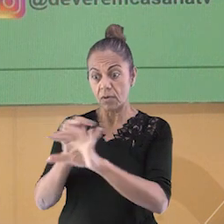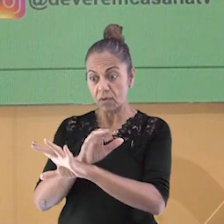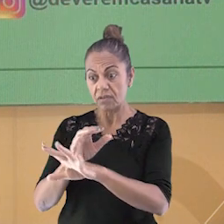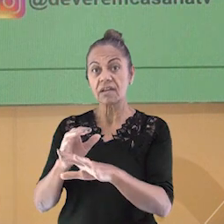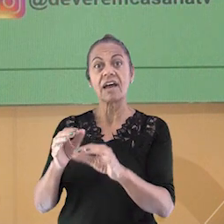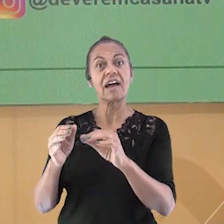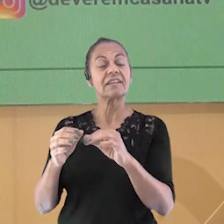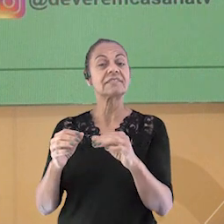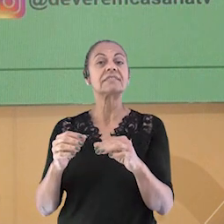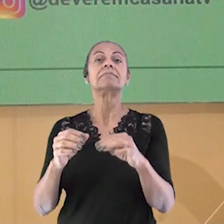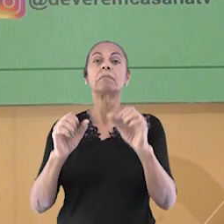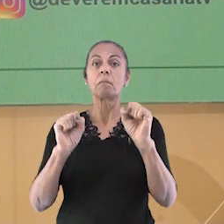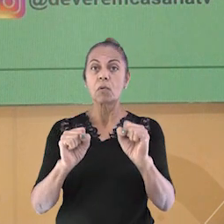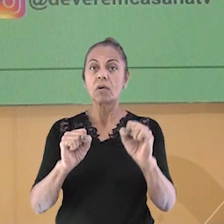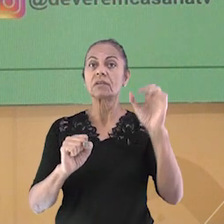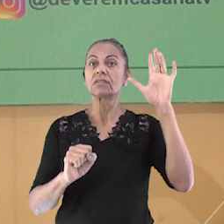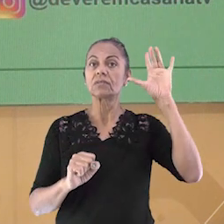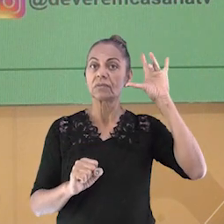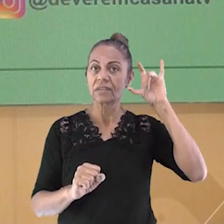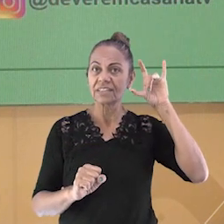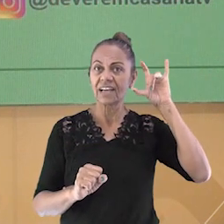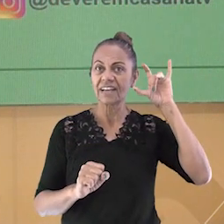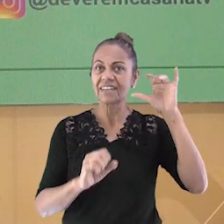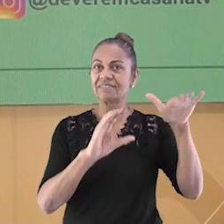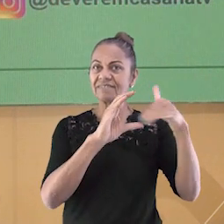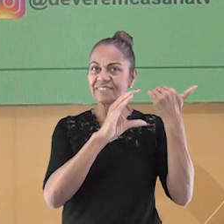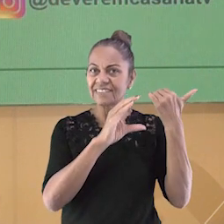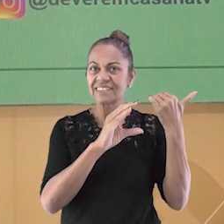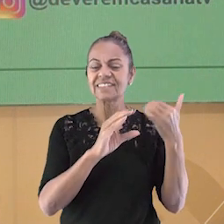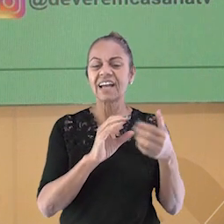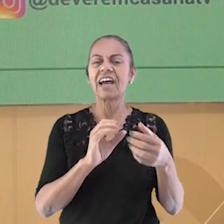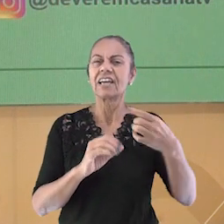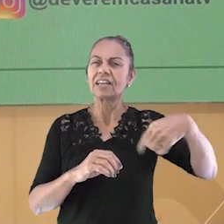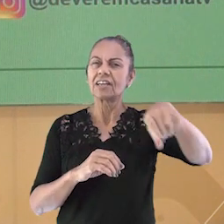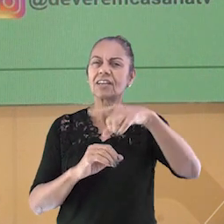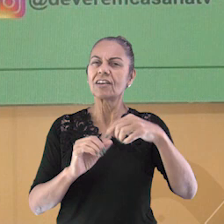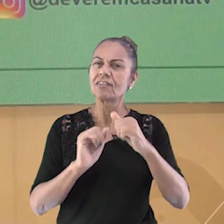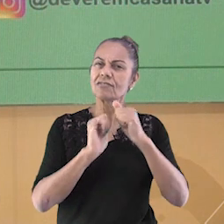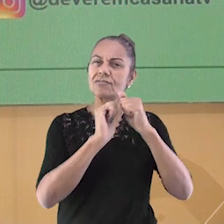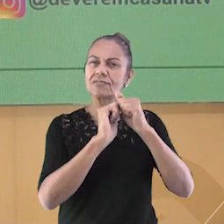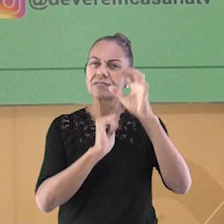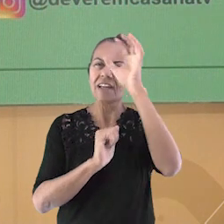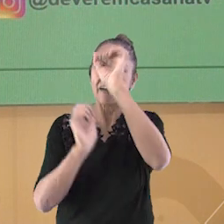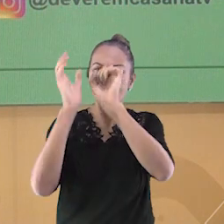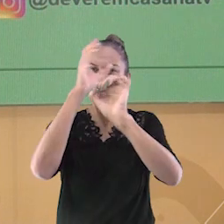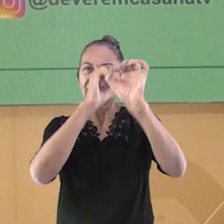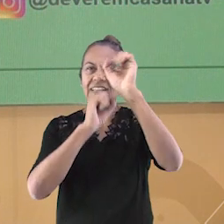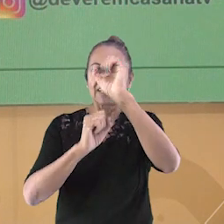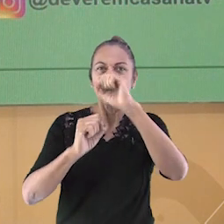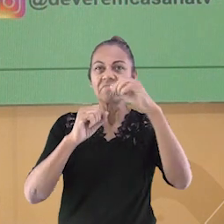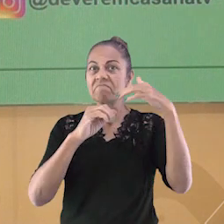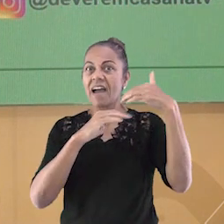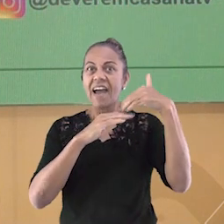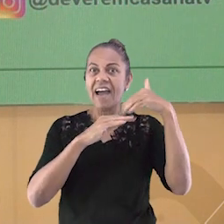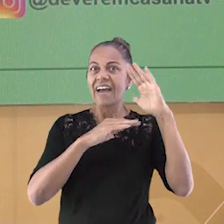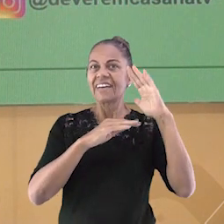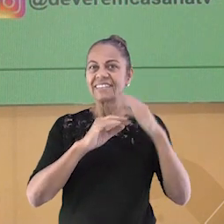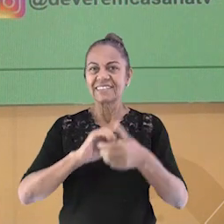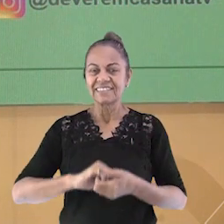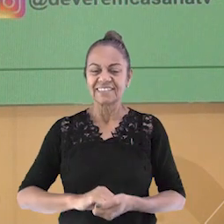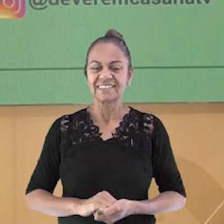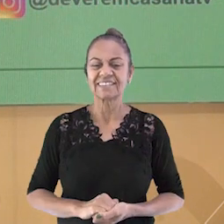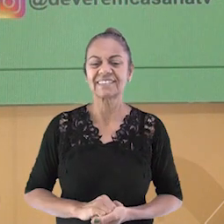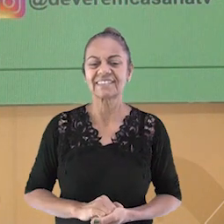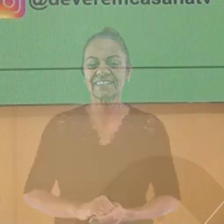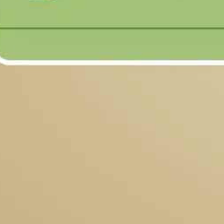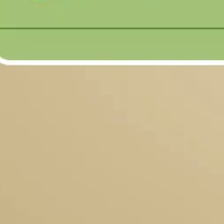preferirem. E vocês podem enviar as suas atividades para o Instagram Deverem Casa na TV para que a gente possa aprender juntos